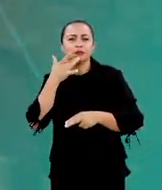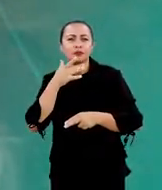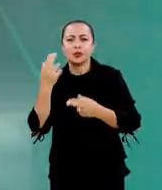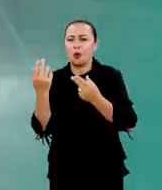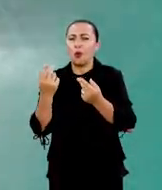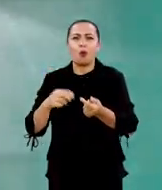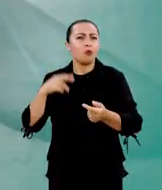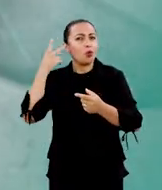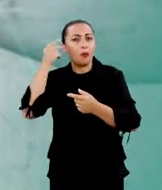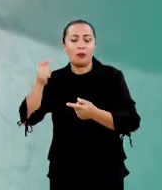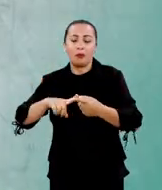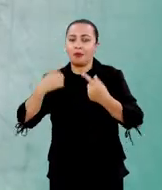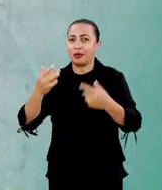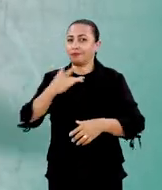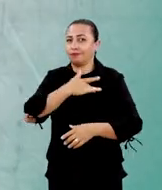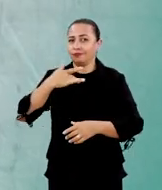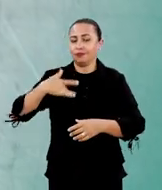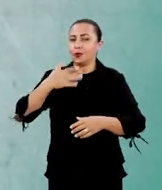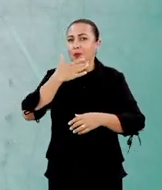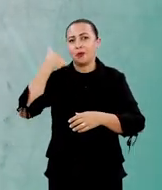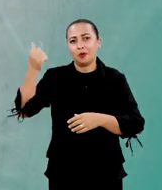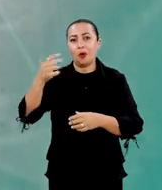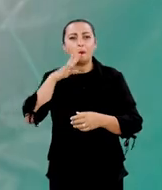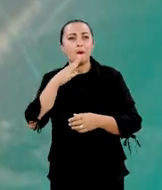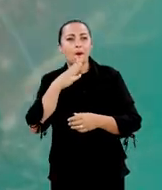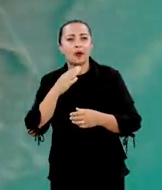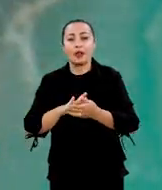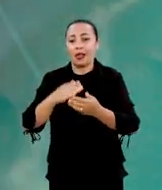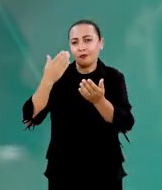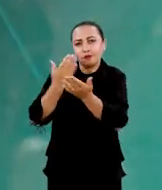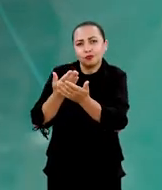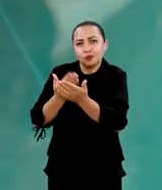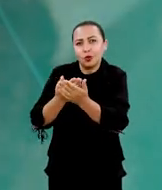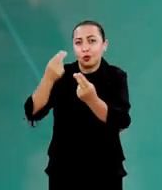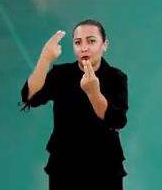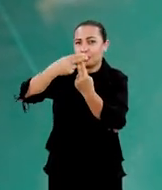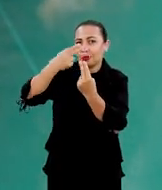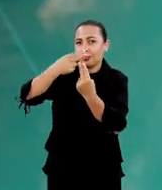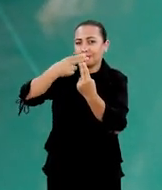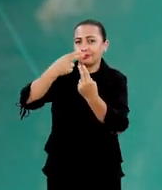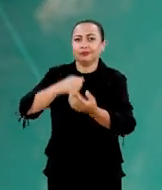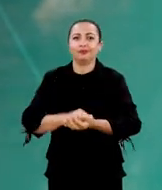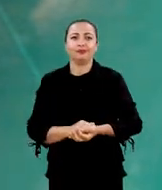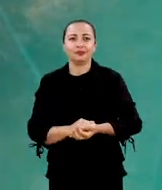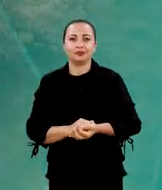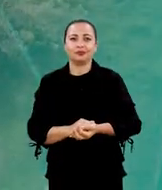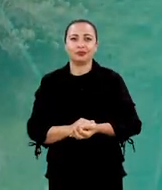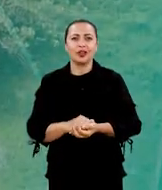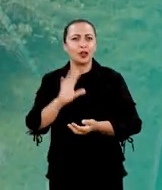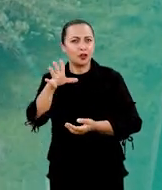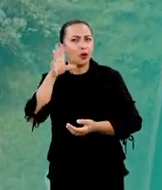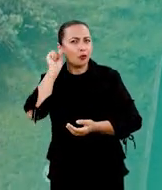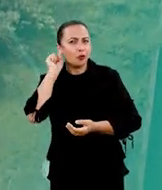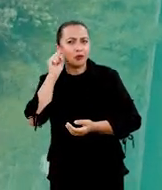de sapucaia, tão gostoso quanto tradicional, só que mais saudável. Conheça através de um estudo do Instituto Federal Baiano.